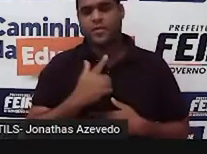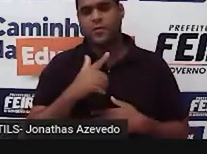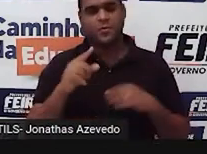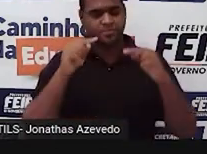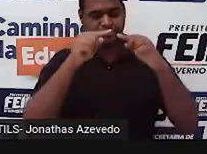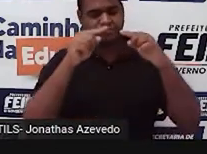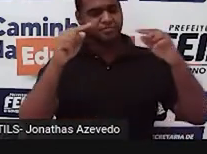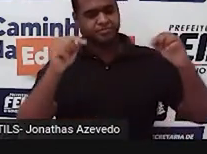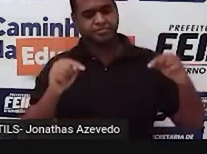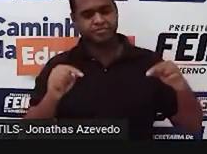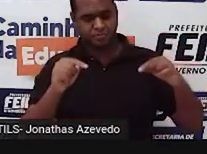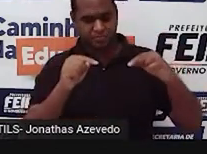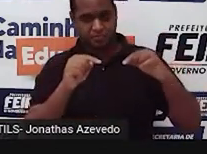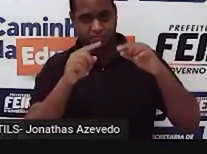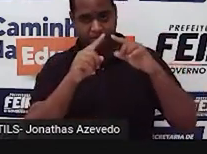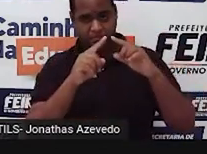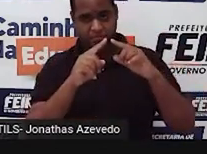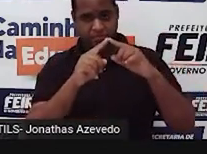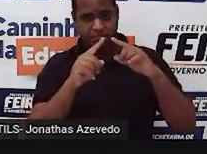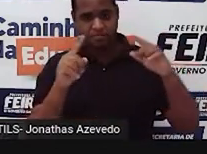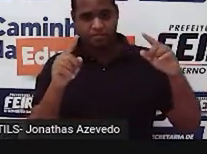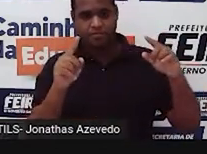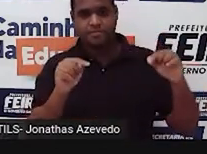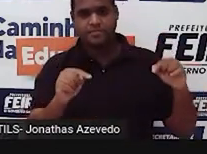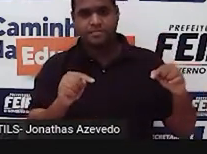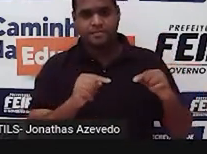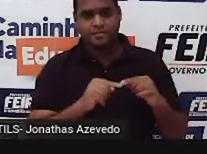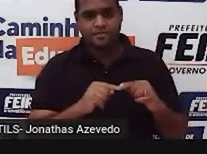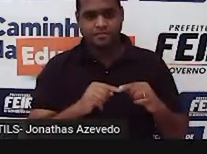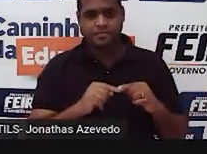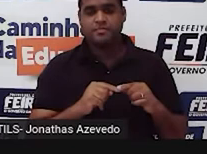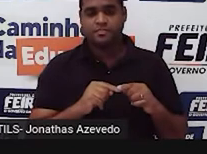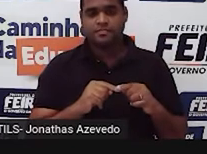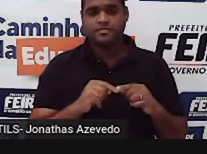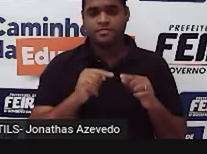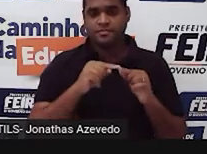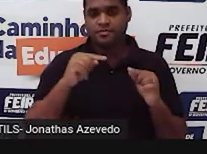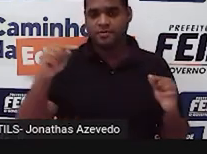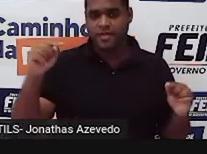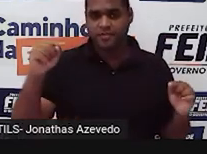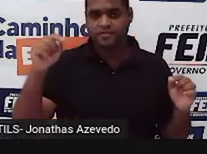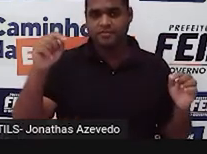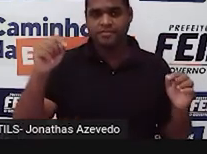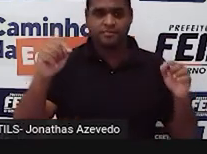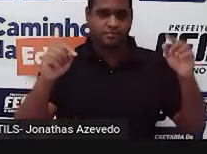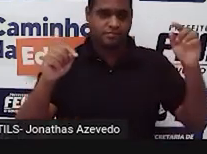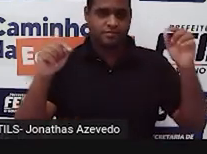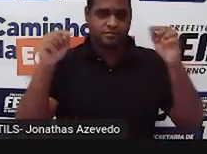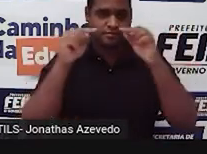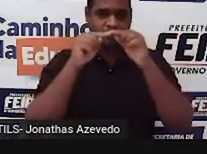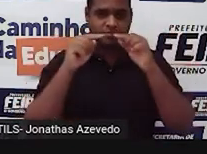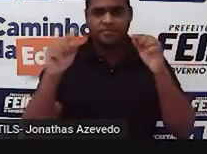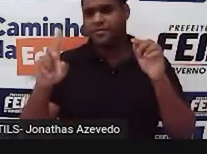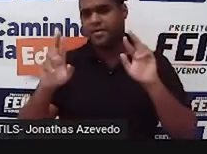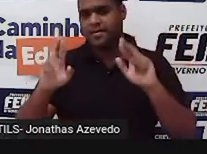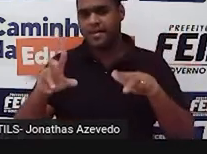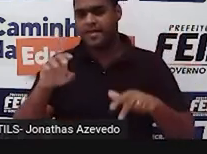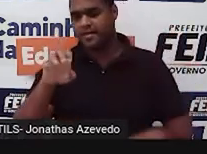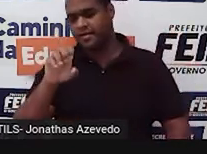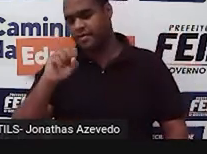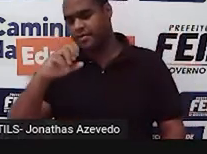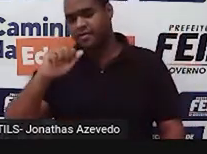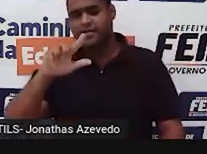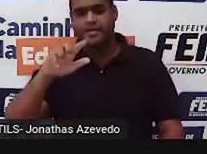último tipo de triângulo, quando a gente olha para os lados, é o triângulo escaleno, tá?